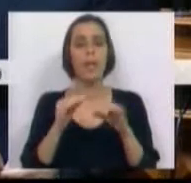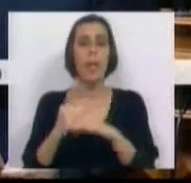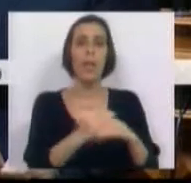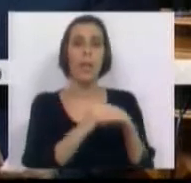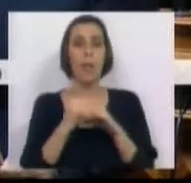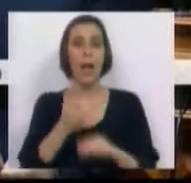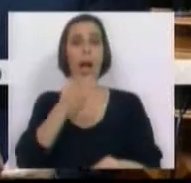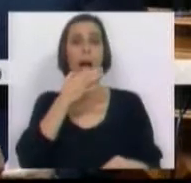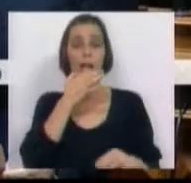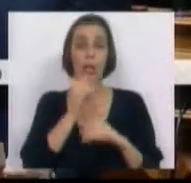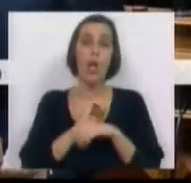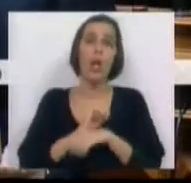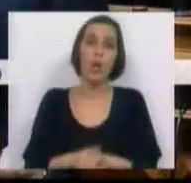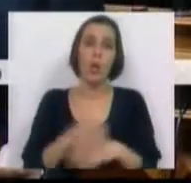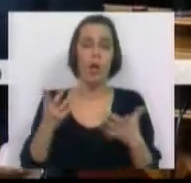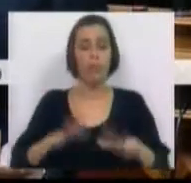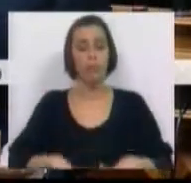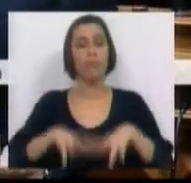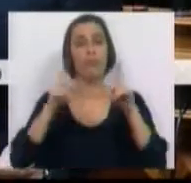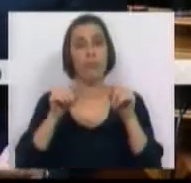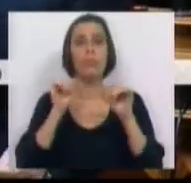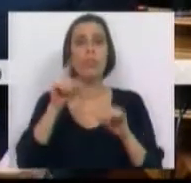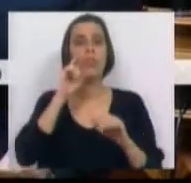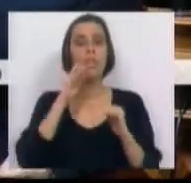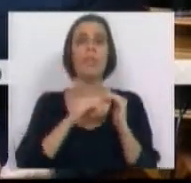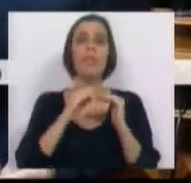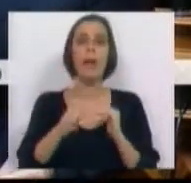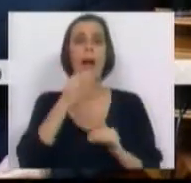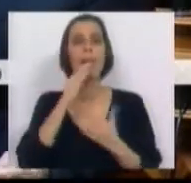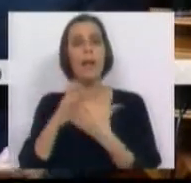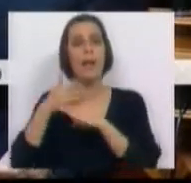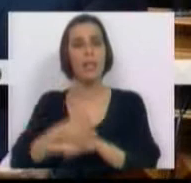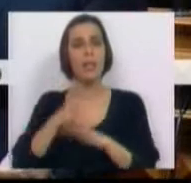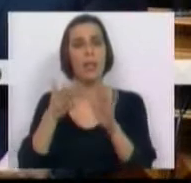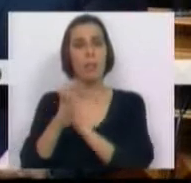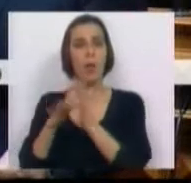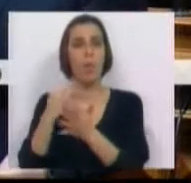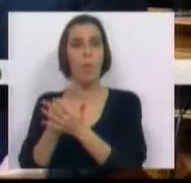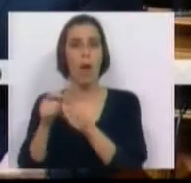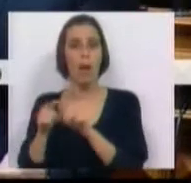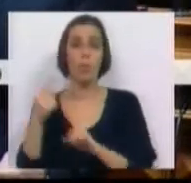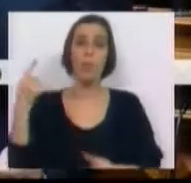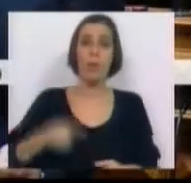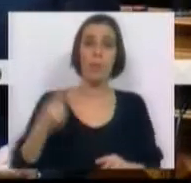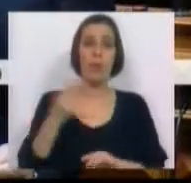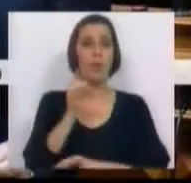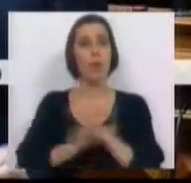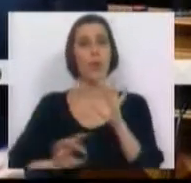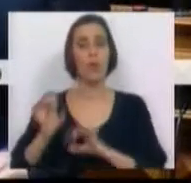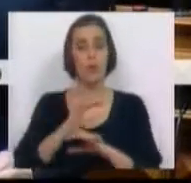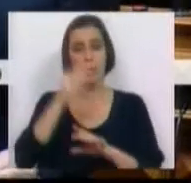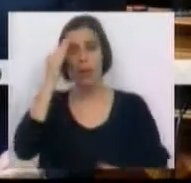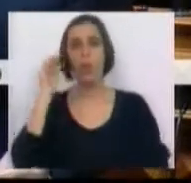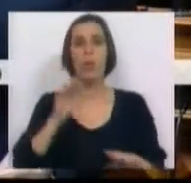equidade, desde logo evoluindo para a estabilidade através do acesso aos quadros, como impõe a União Europeia,